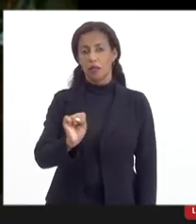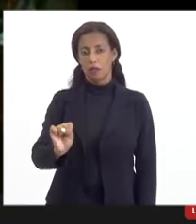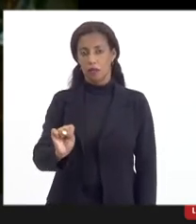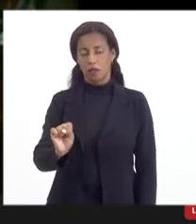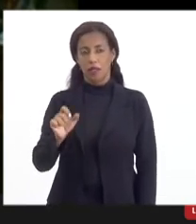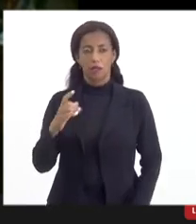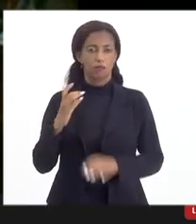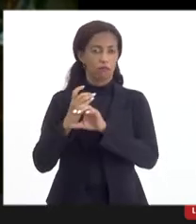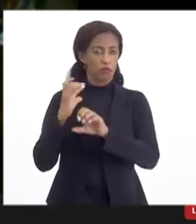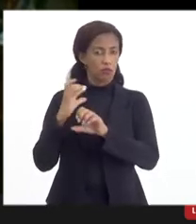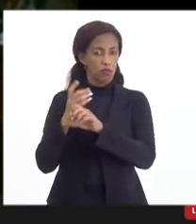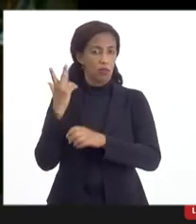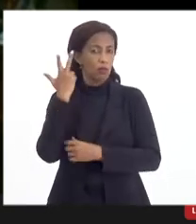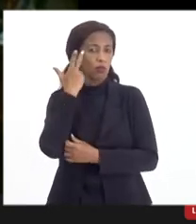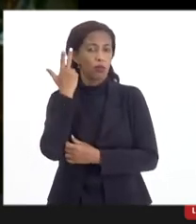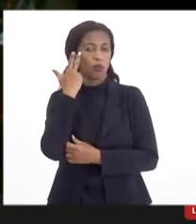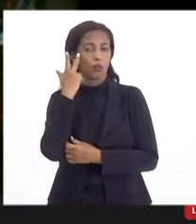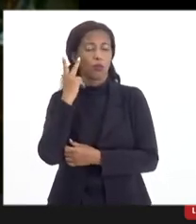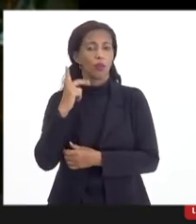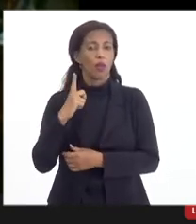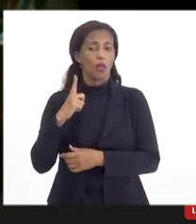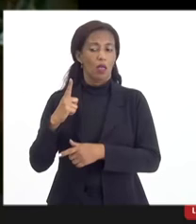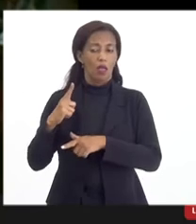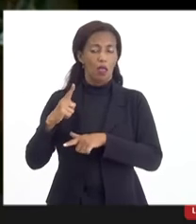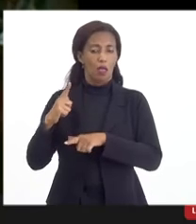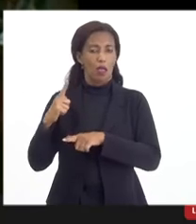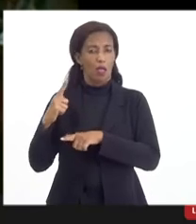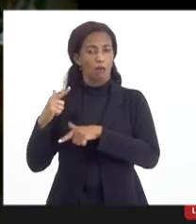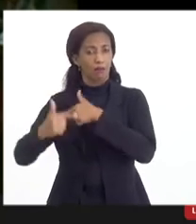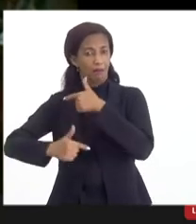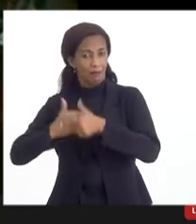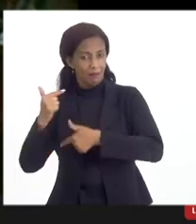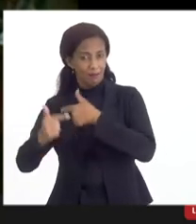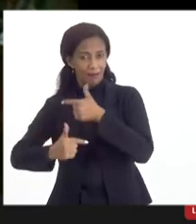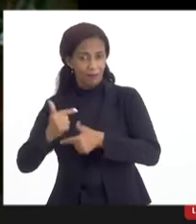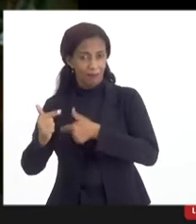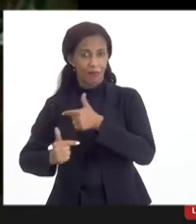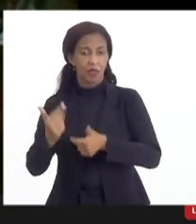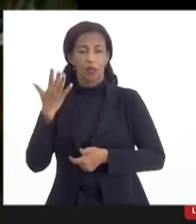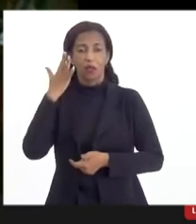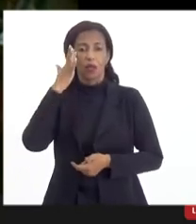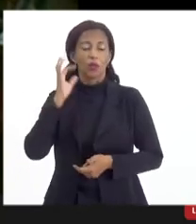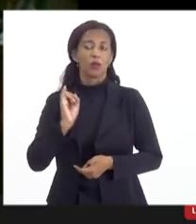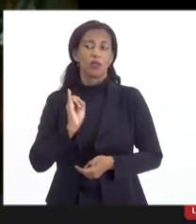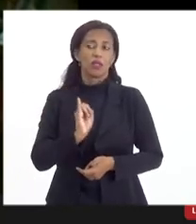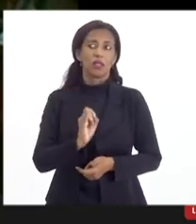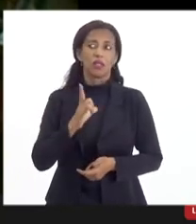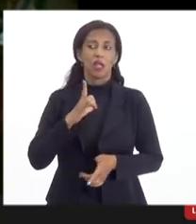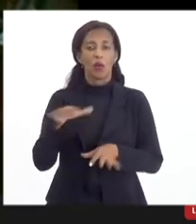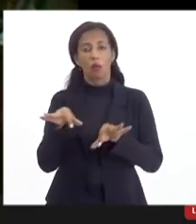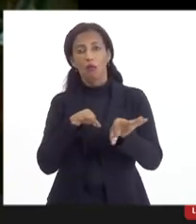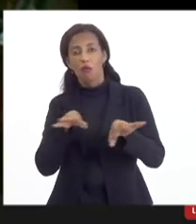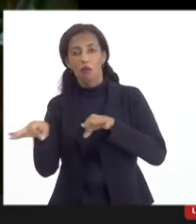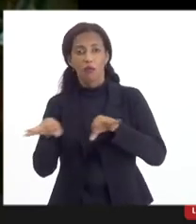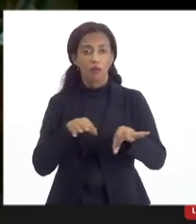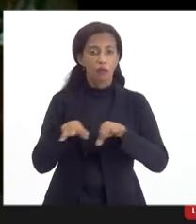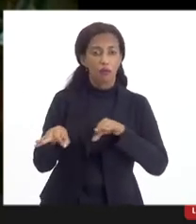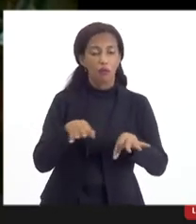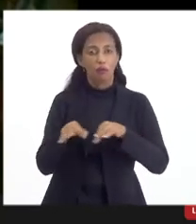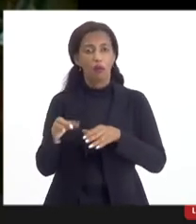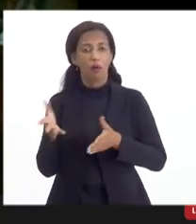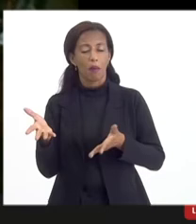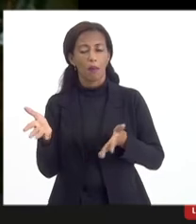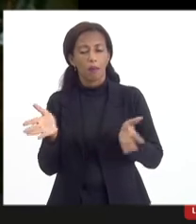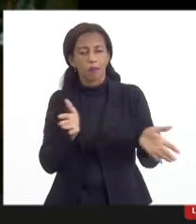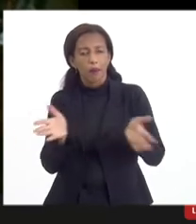engenharia normalmente é mão de obra, é serviço, mas aí eu não sei se teria algum mecanismo para